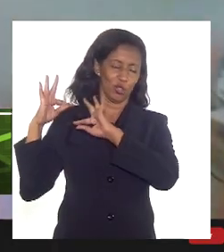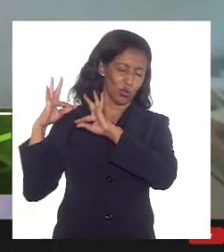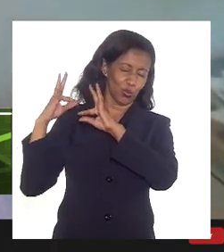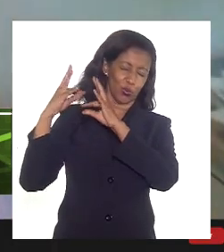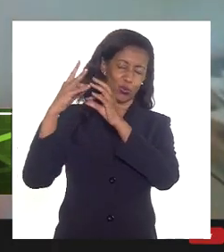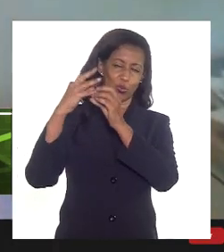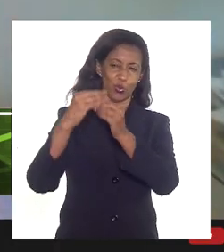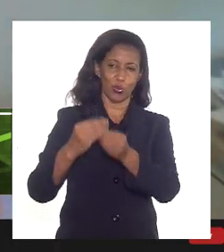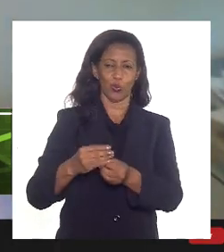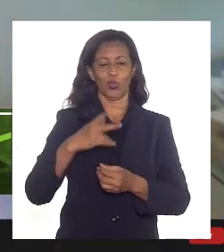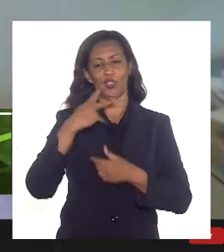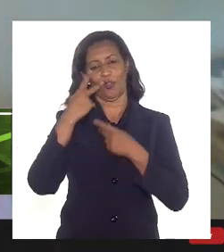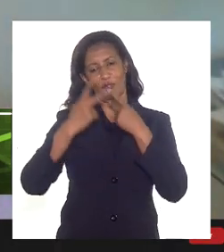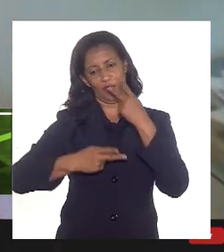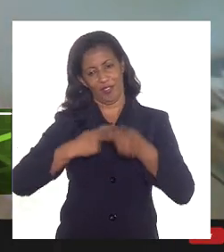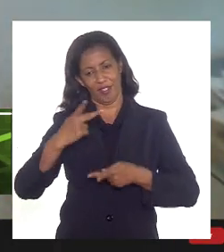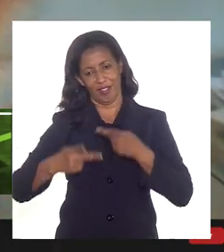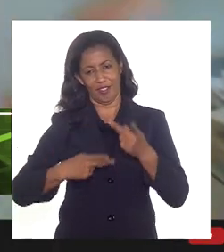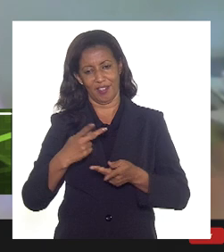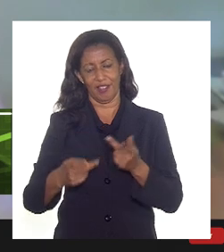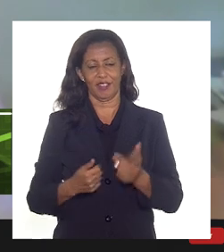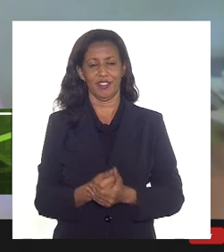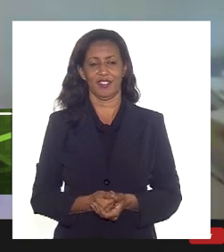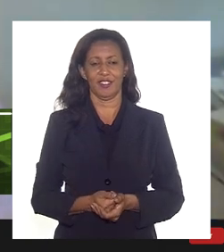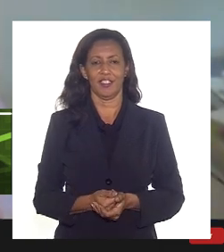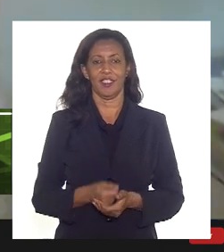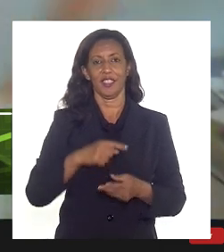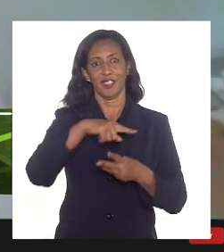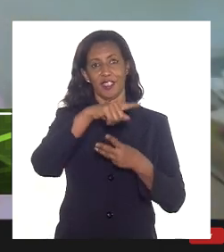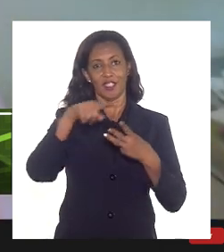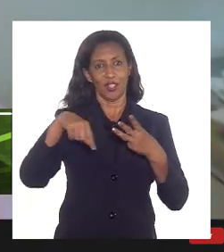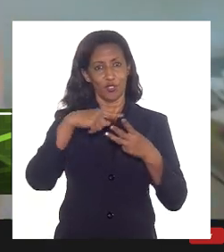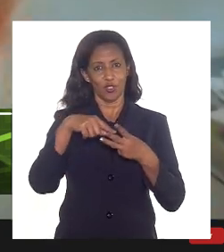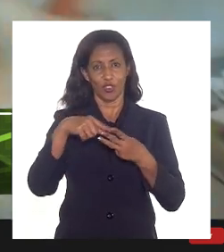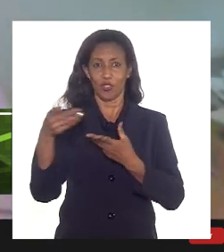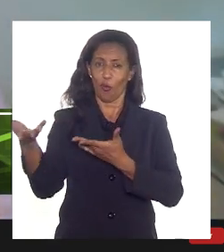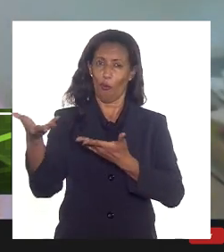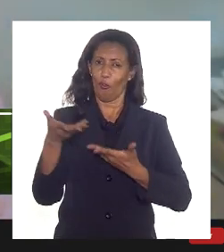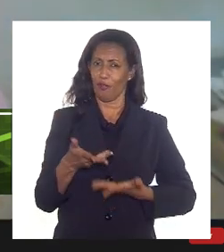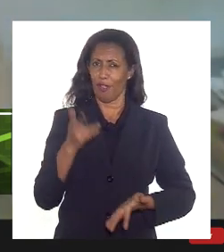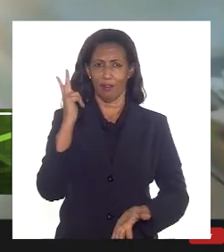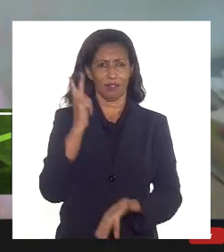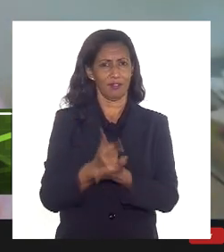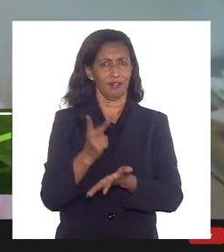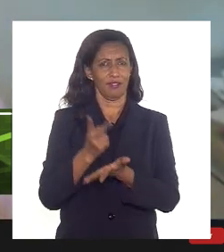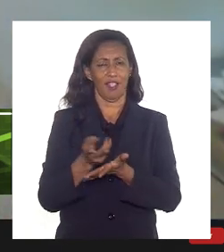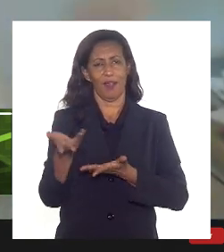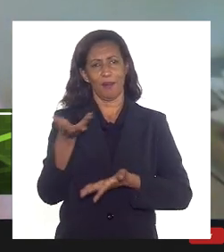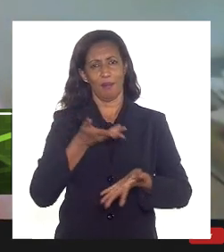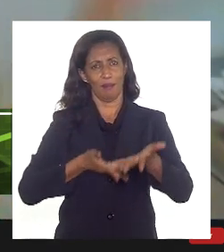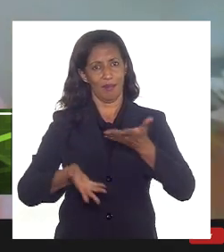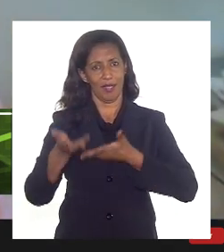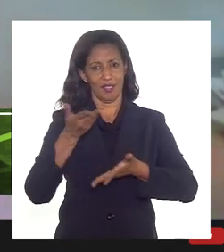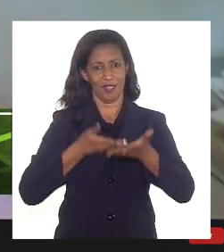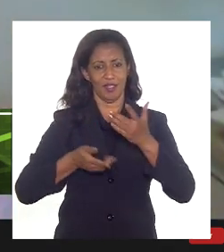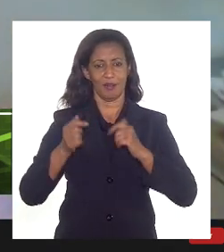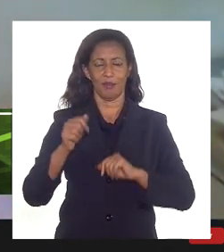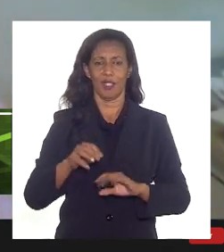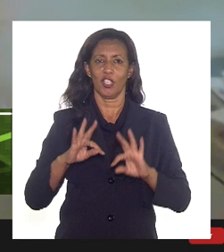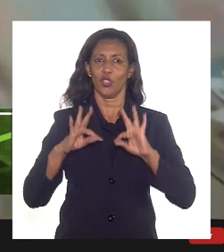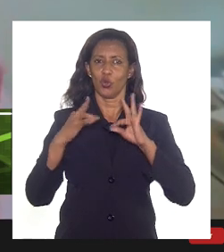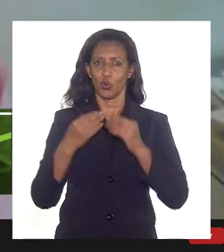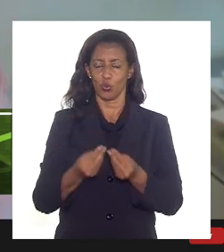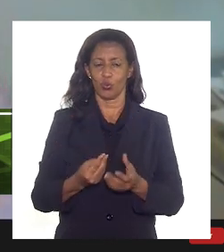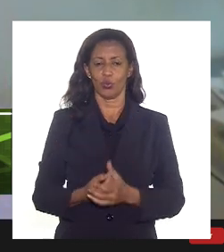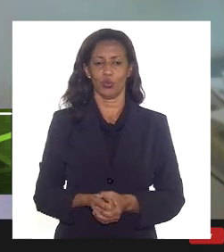aquilo que foi debatido e que os senhores estão convidados permanentemente a participar de todas as oitivas,